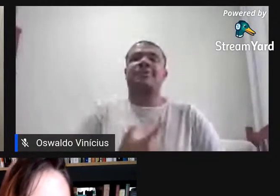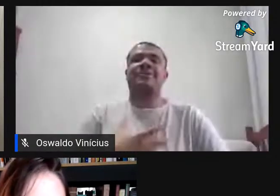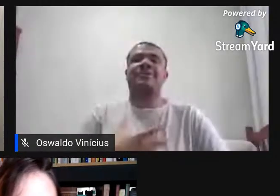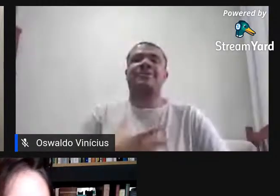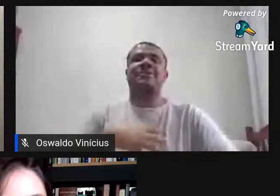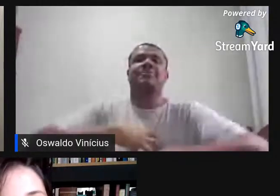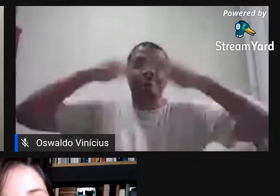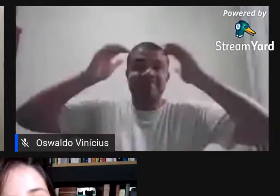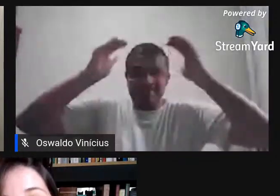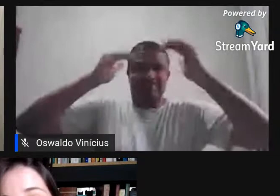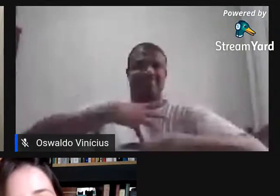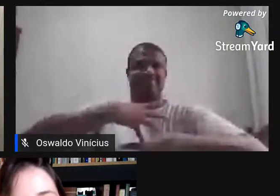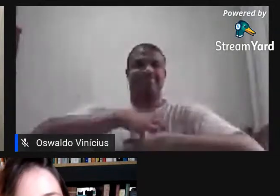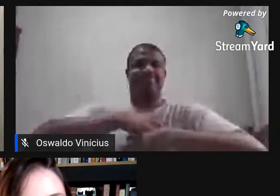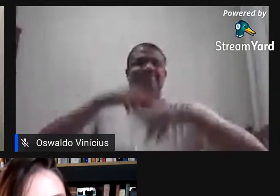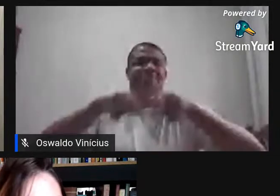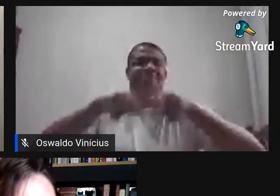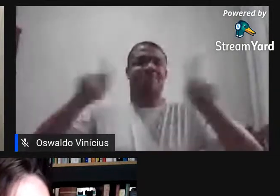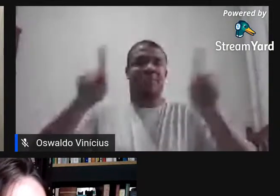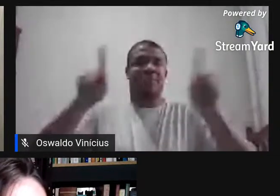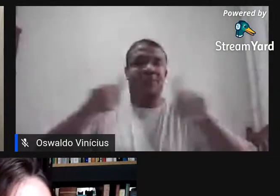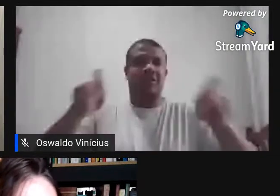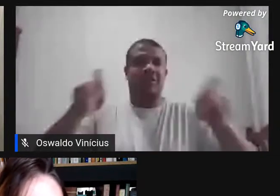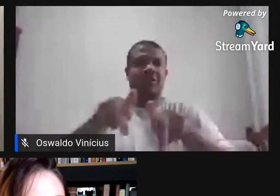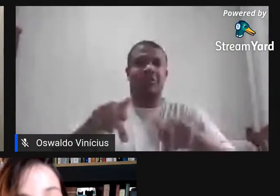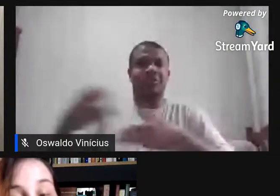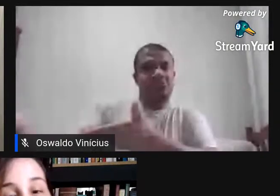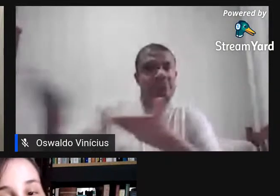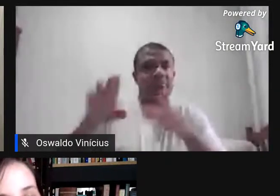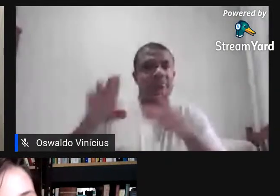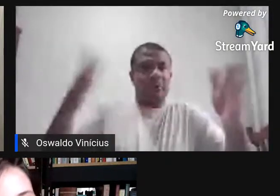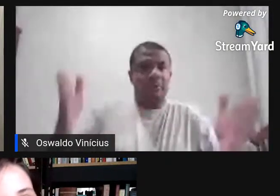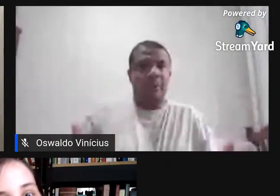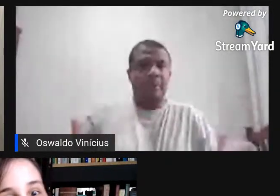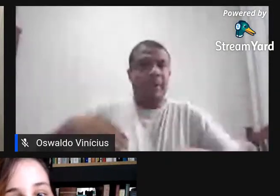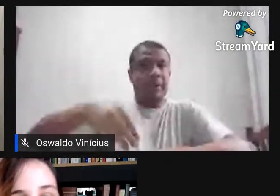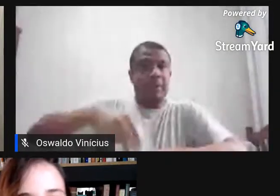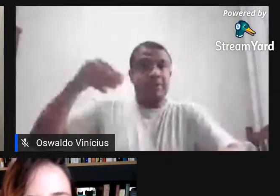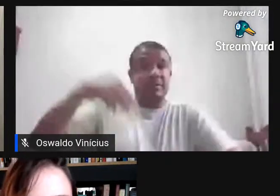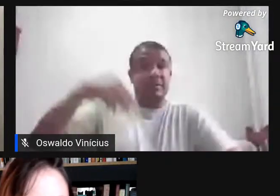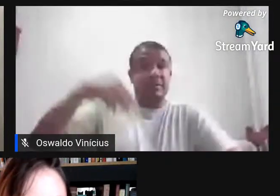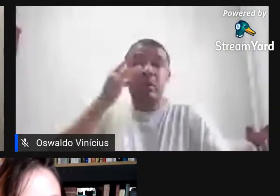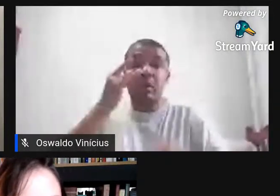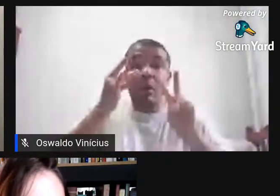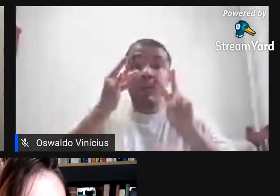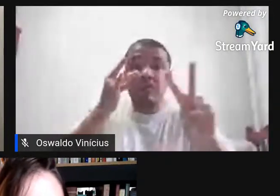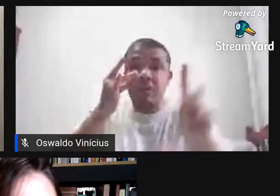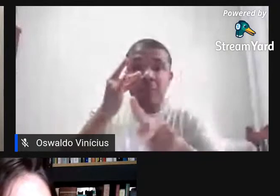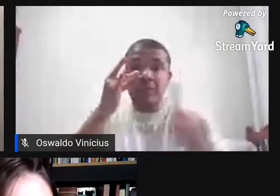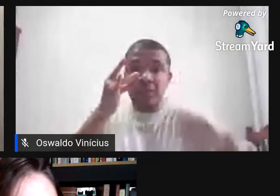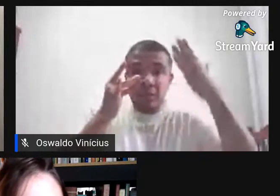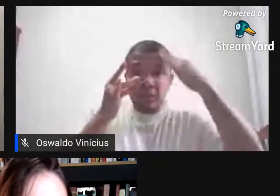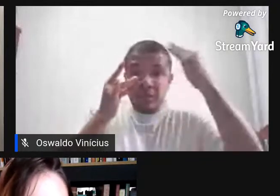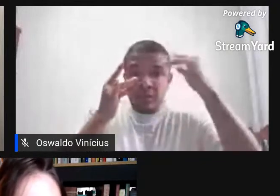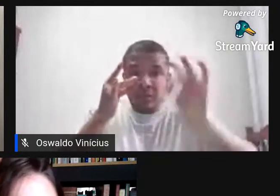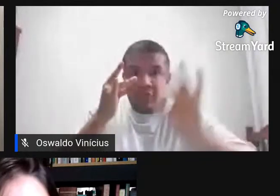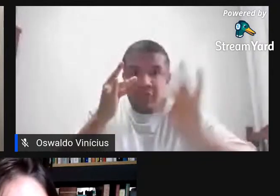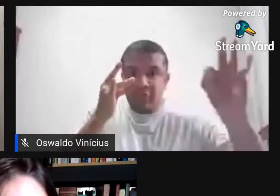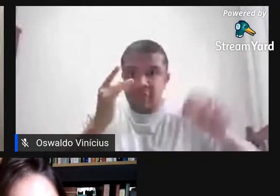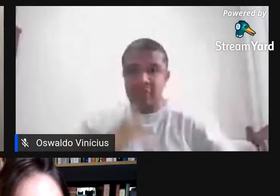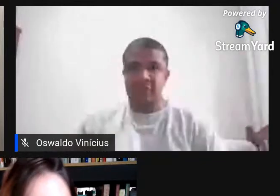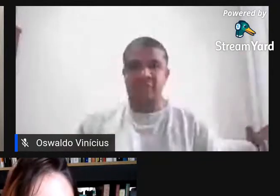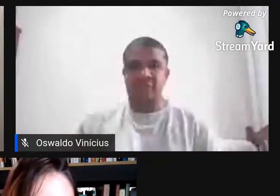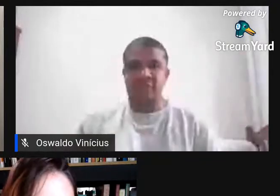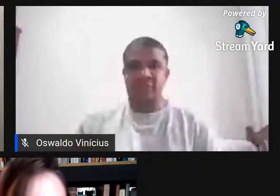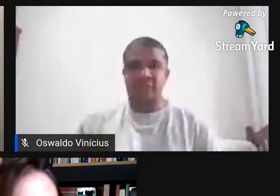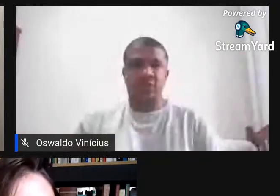de ter o professor Klaus Kluber nas nossas bancas de mestrado, em pessoa, né, Miriam? É, é assim, a gente lê, aí